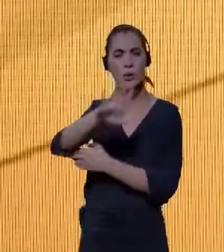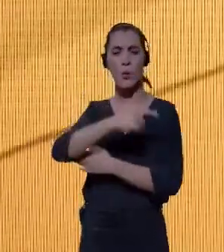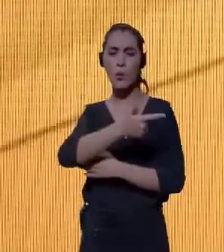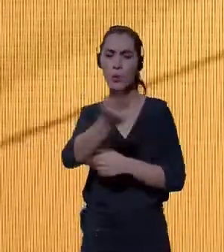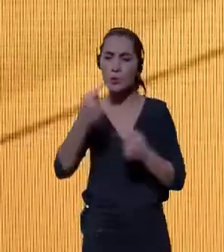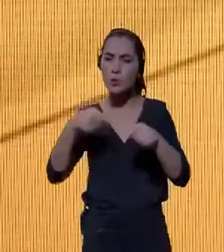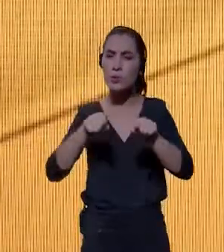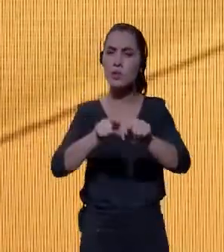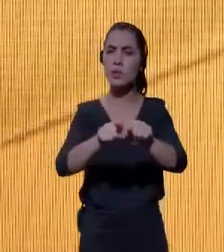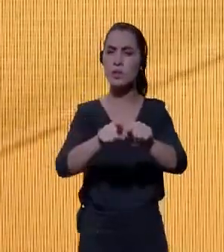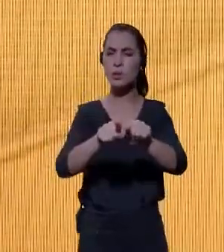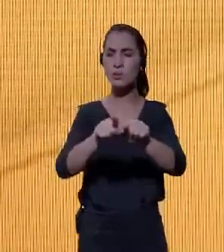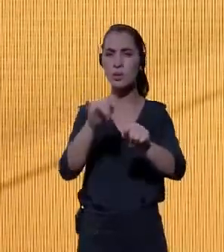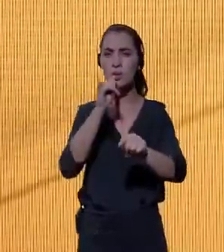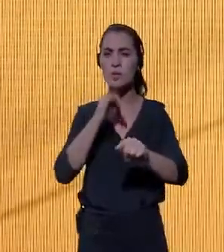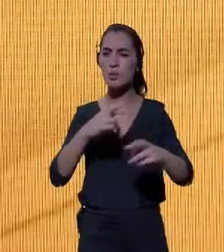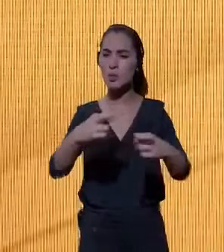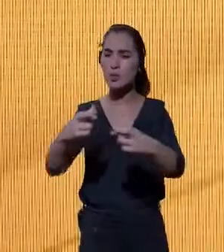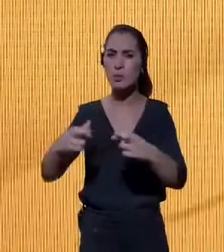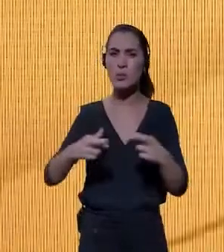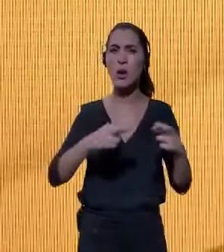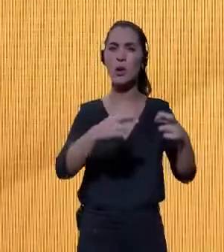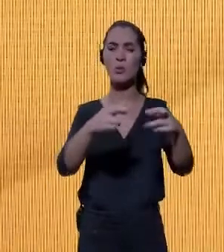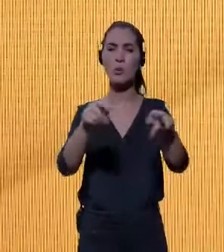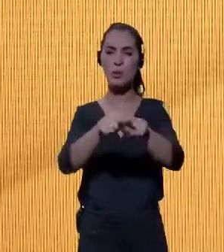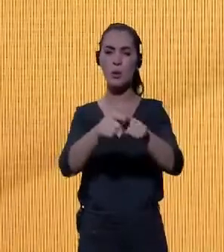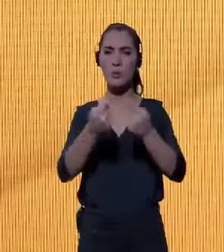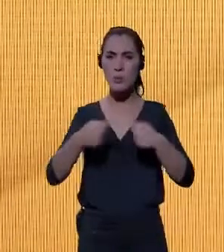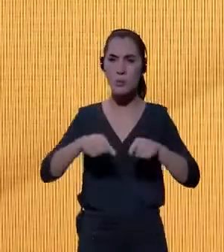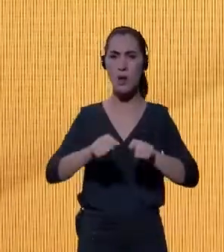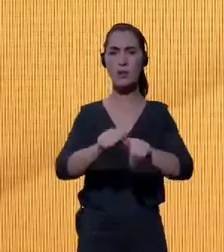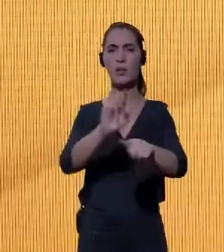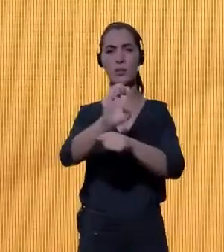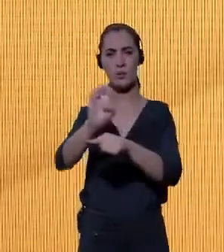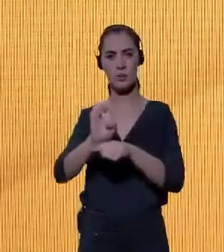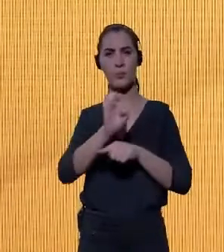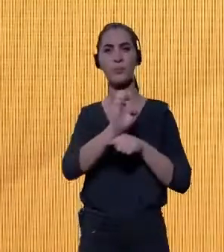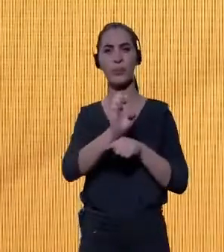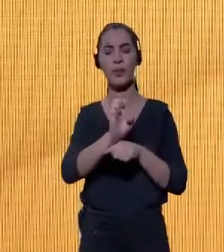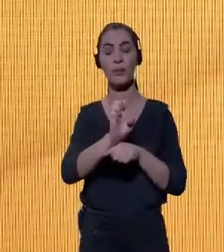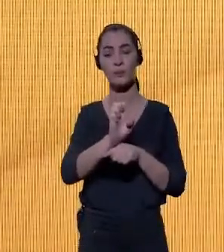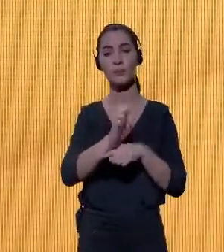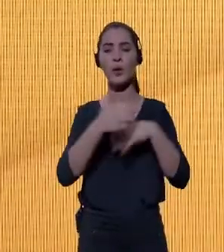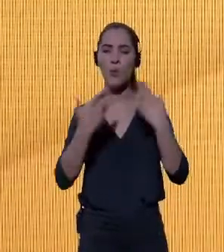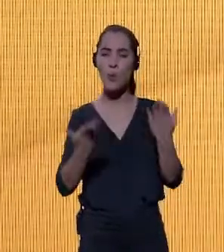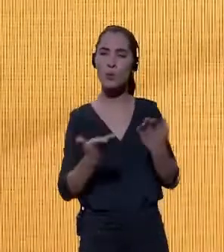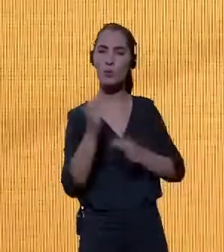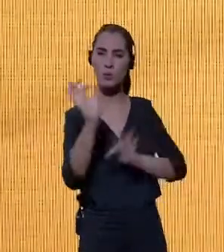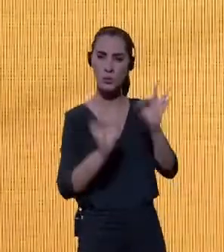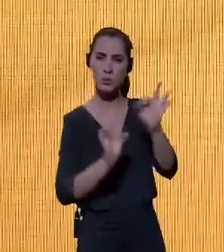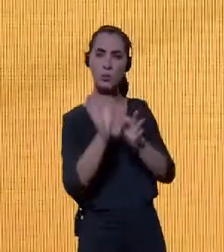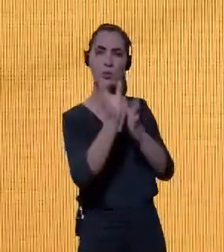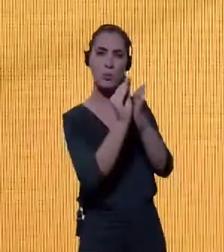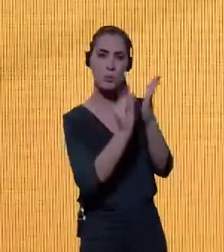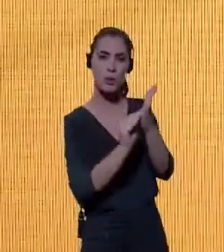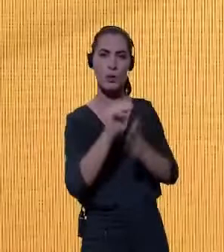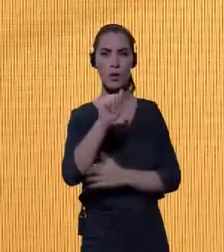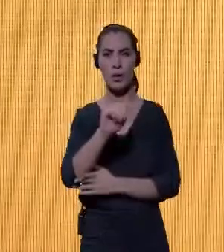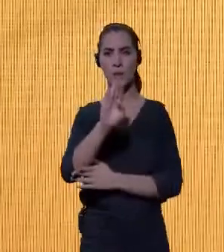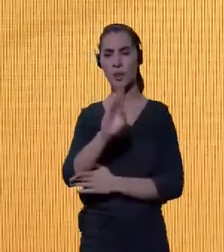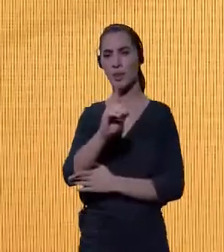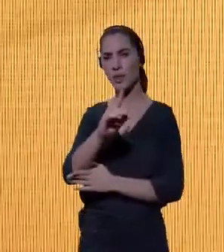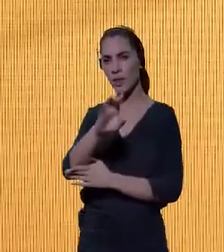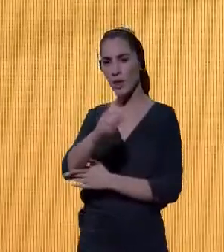regionais e os estaduais. Na construção do Plano ABDE 2030, nós utilizamos